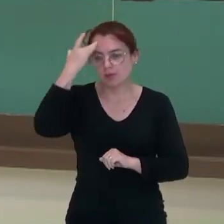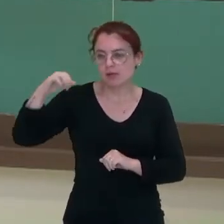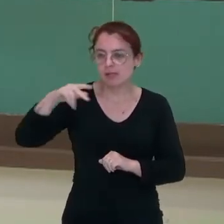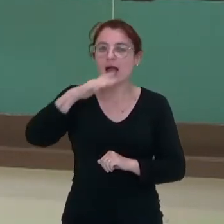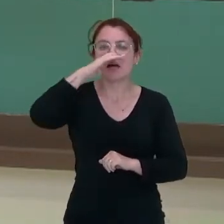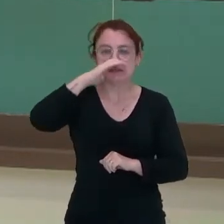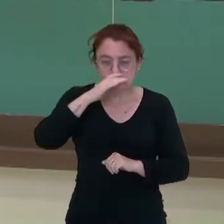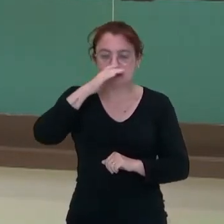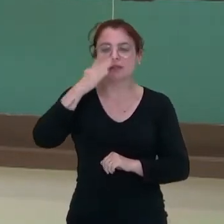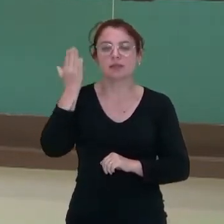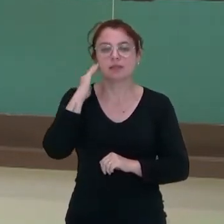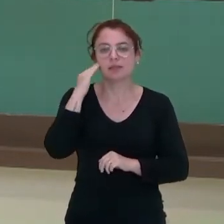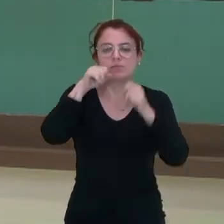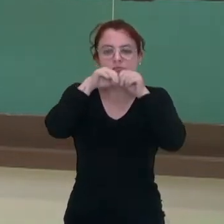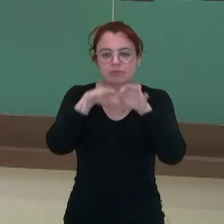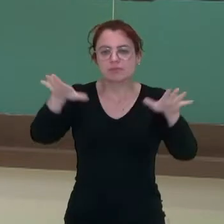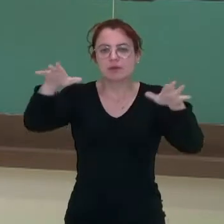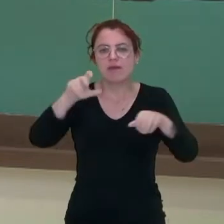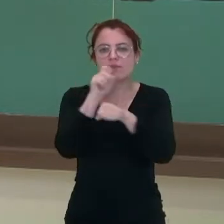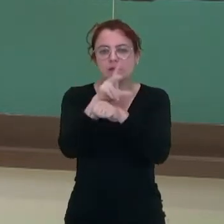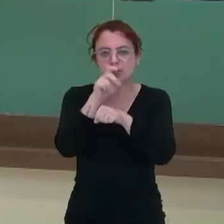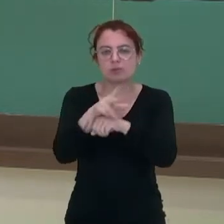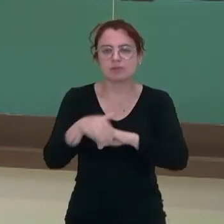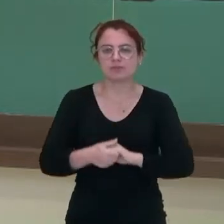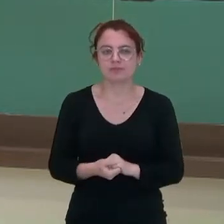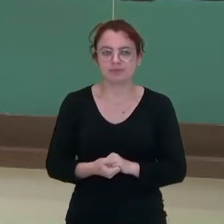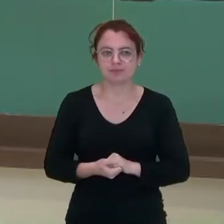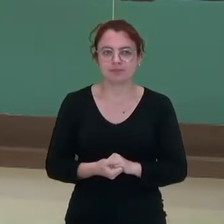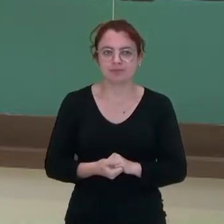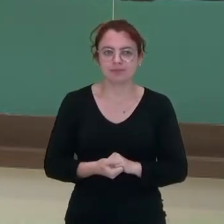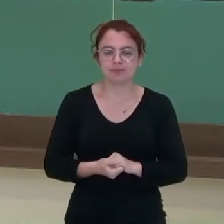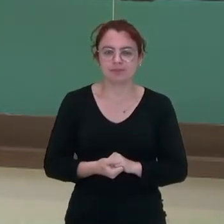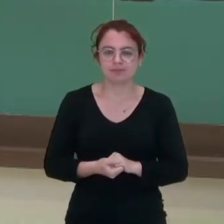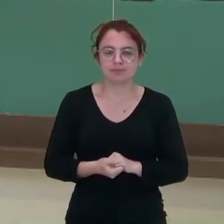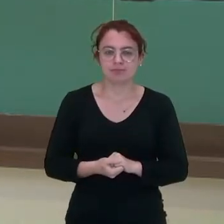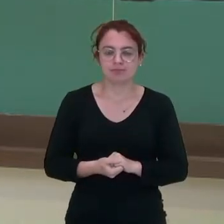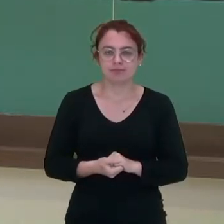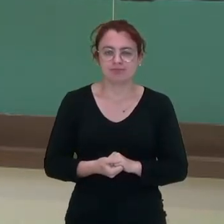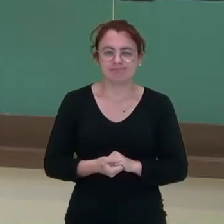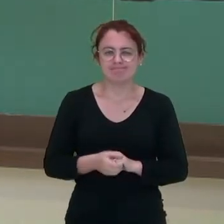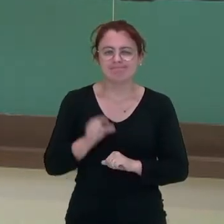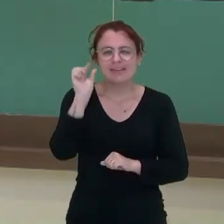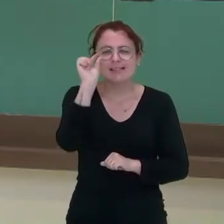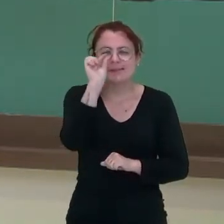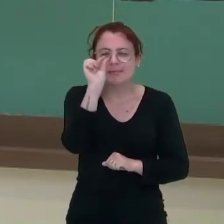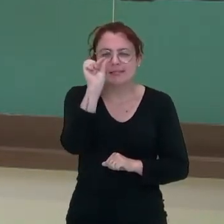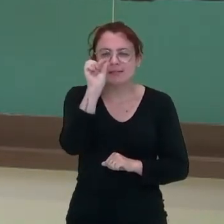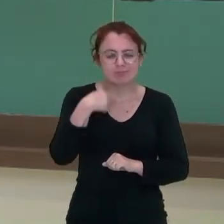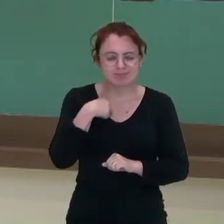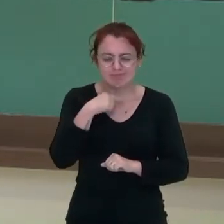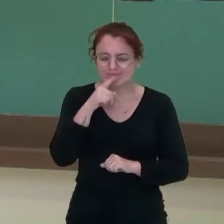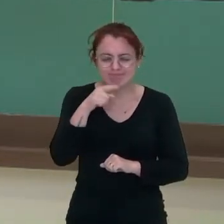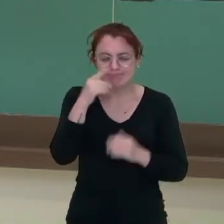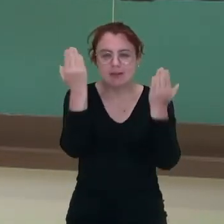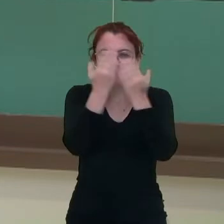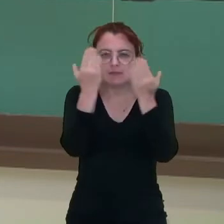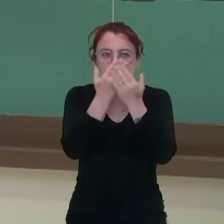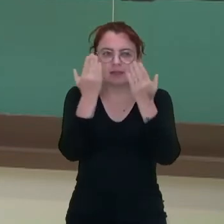espirrou. E como eles são estruturas microscópicas, eu não vejo.